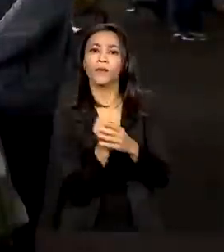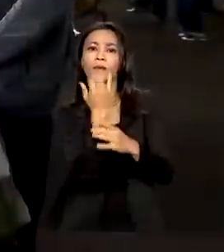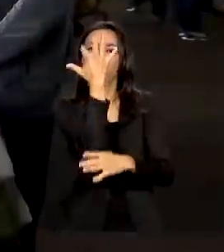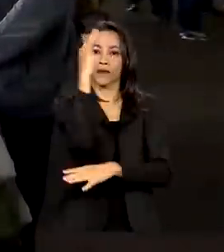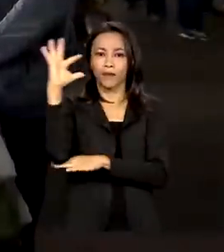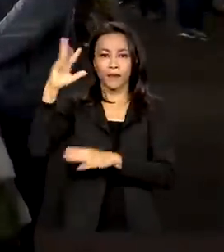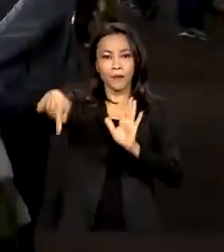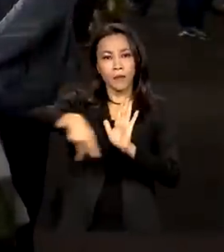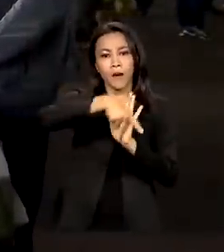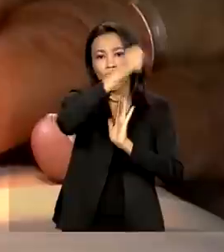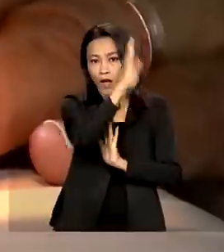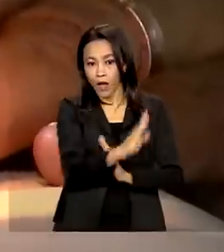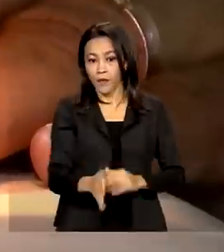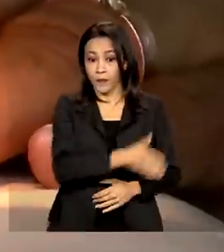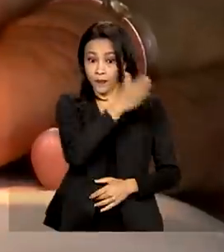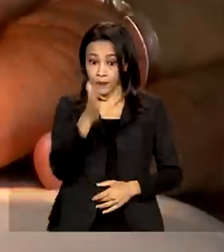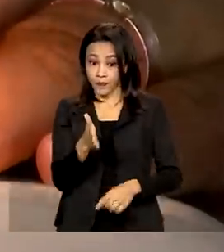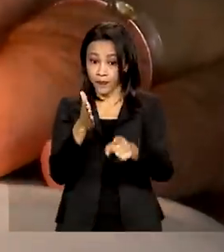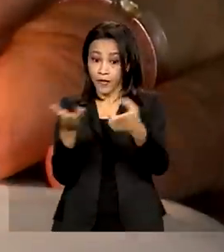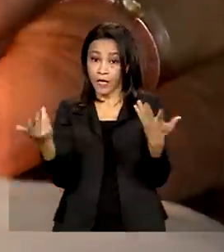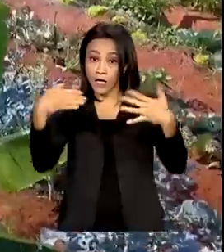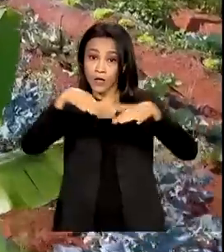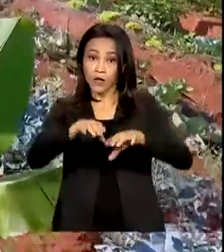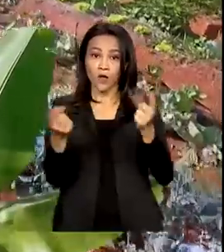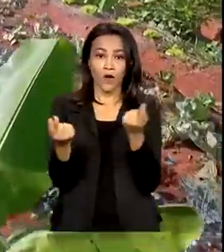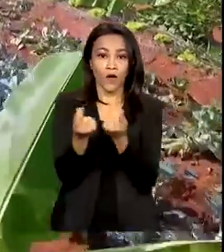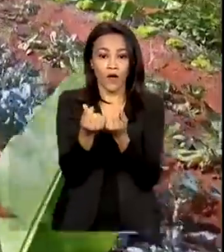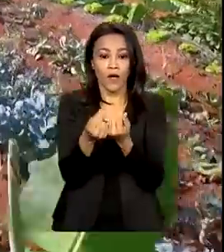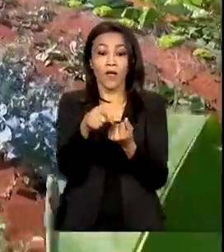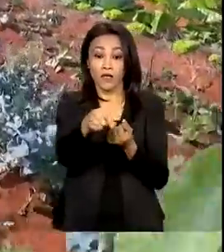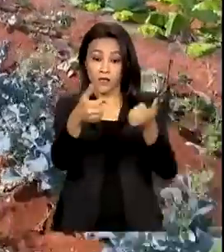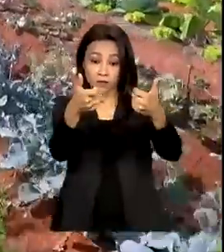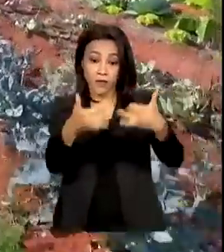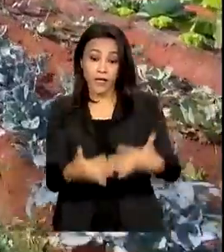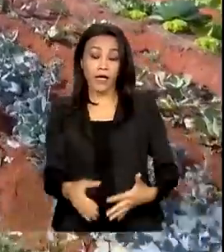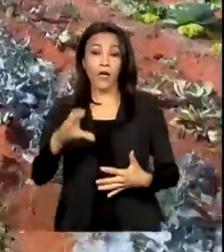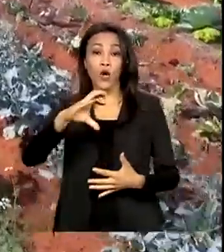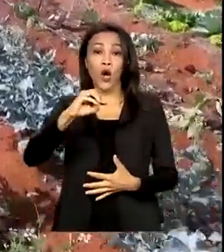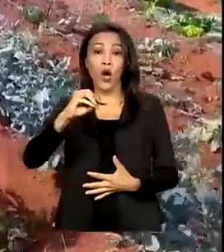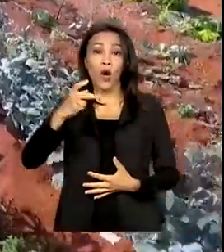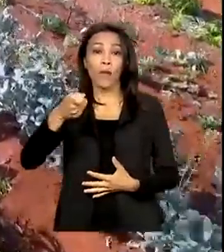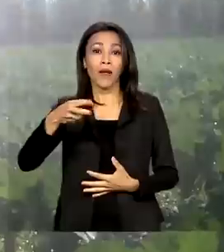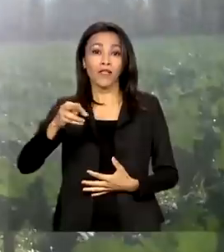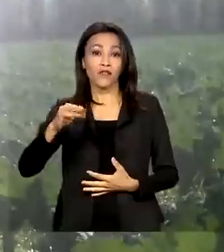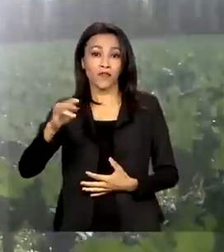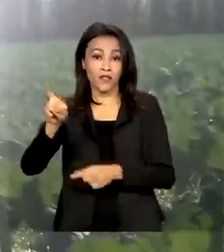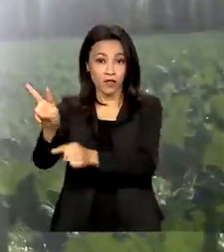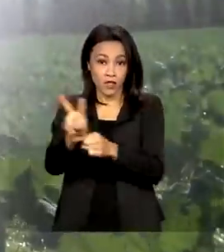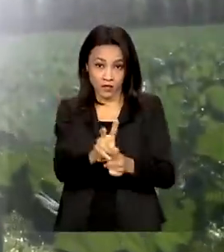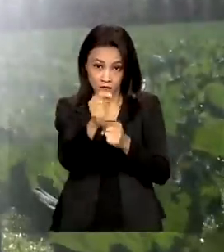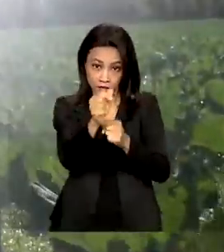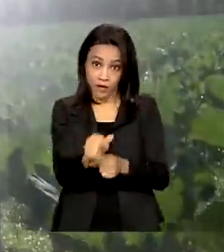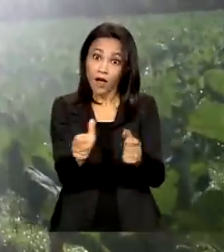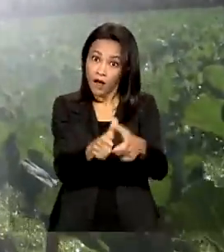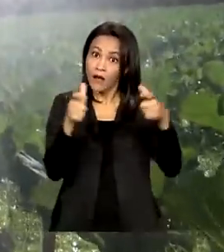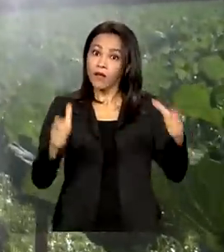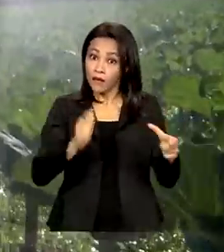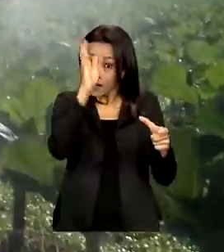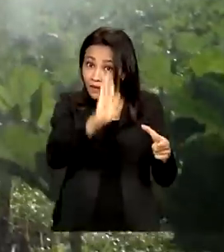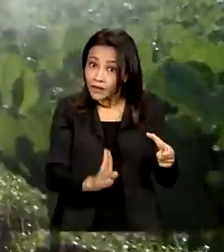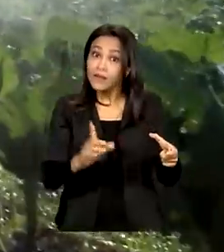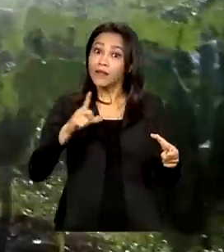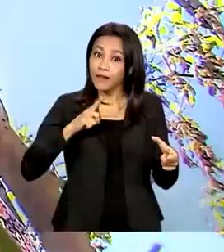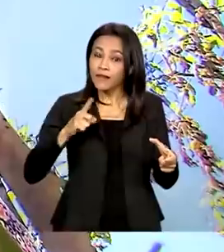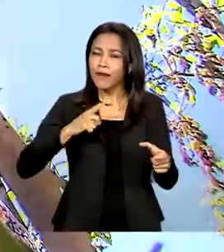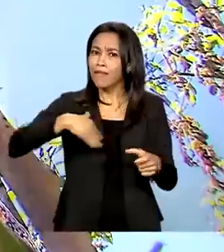Inclusão financeira, relatório do Banco Central mostra que o cooperativismo de crédito cresceu no Brasil e está presente